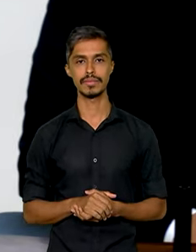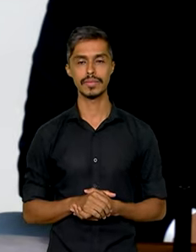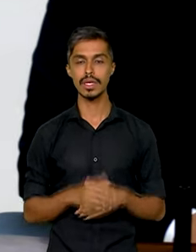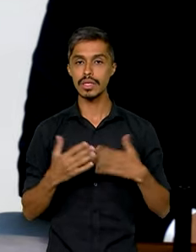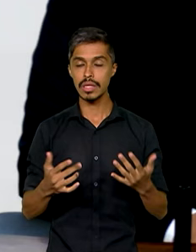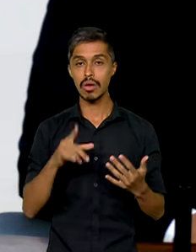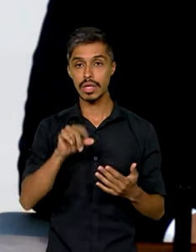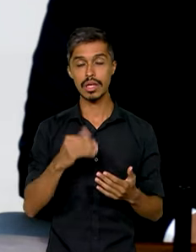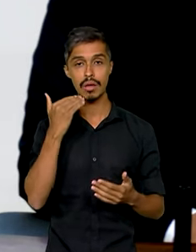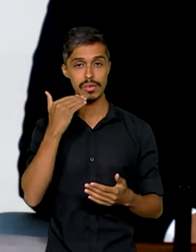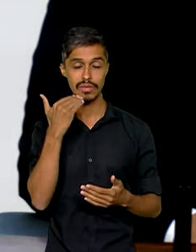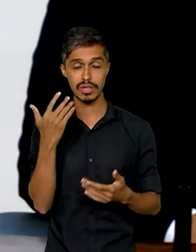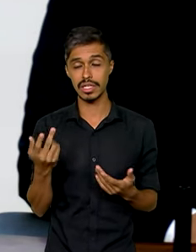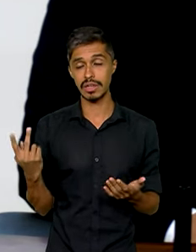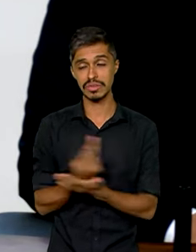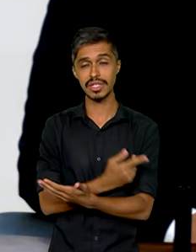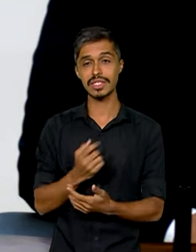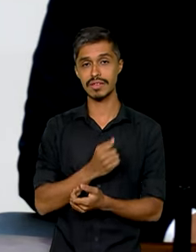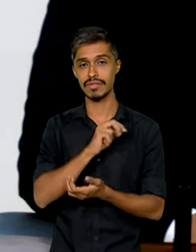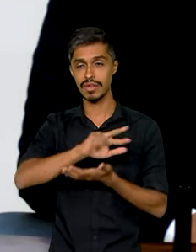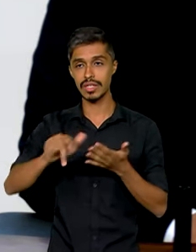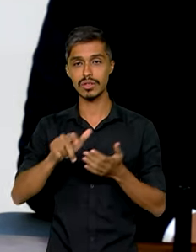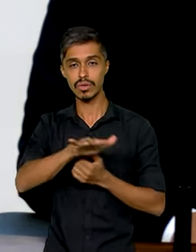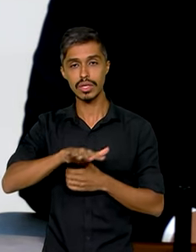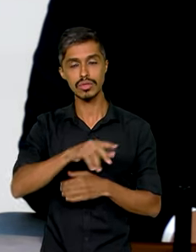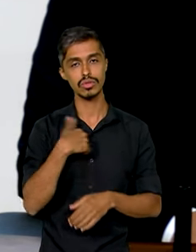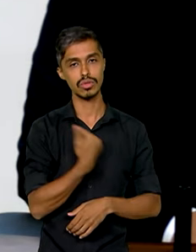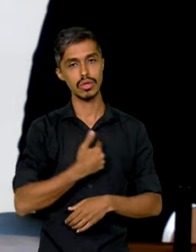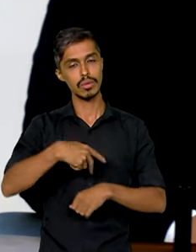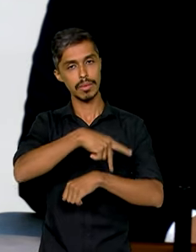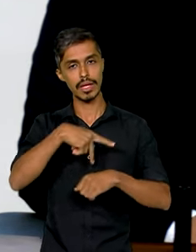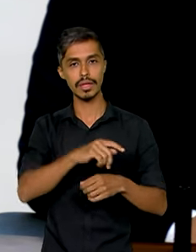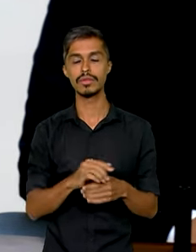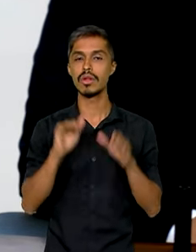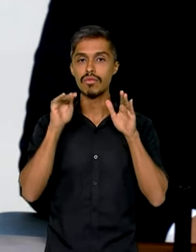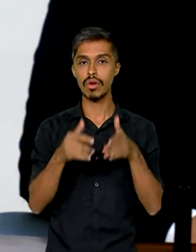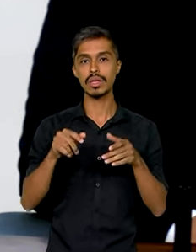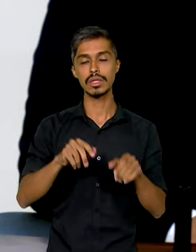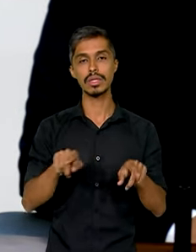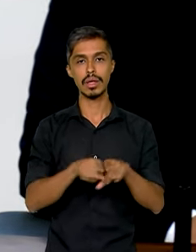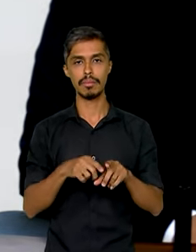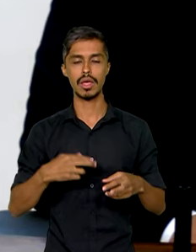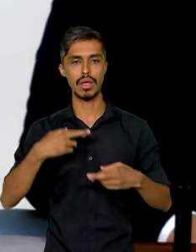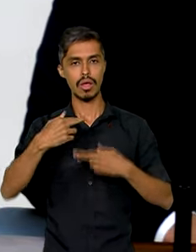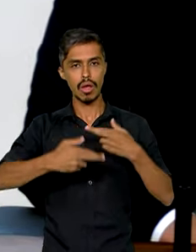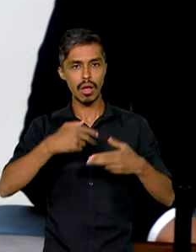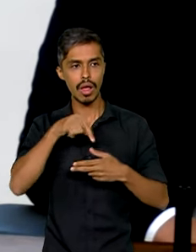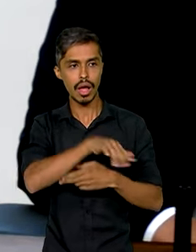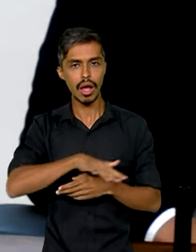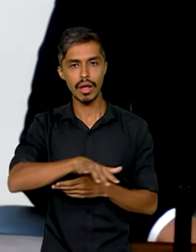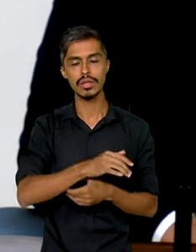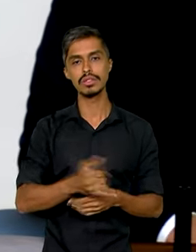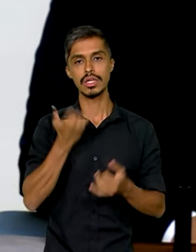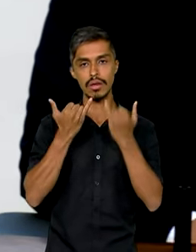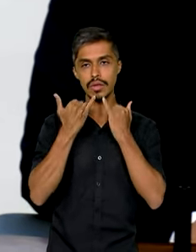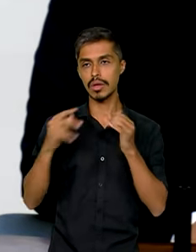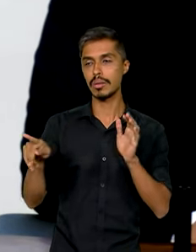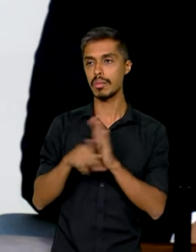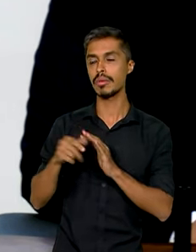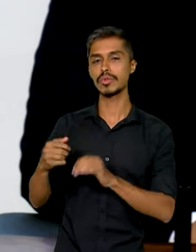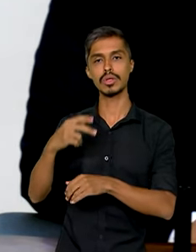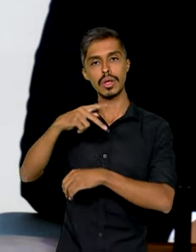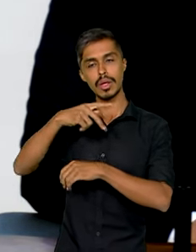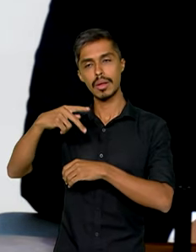Isso é uma falha, muitas vezes, em vários setores do nosso país. E especificamente em relação aos dados de imigração, se não